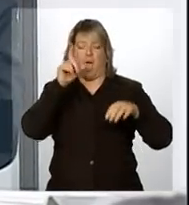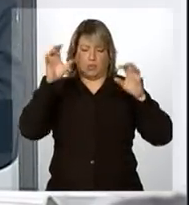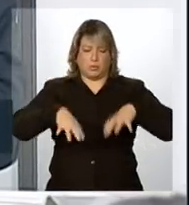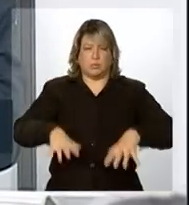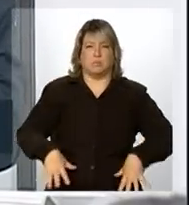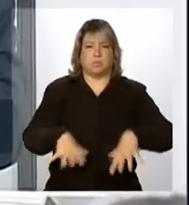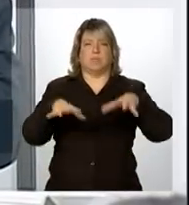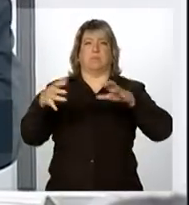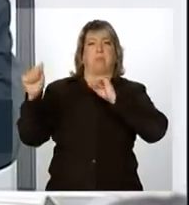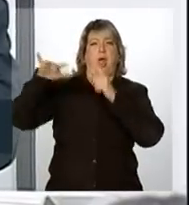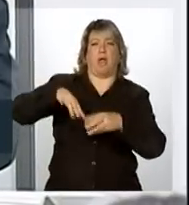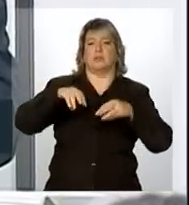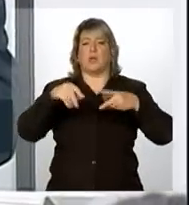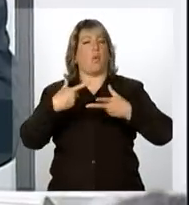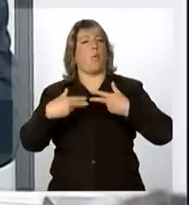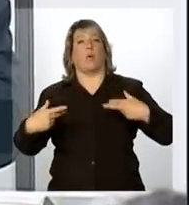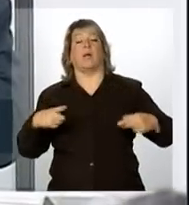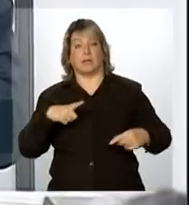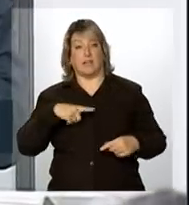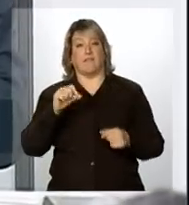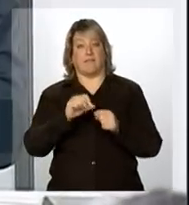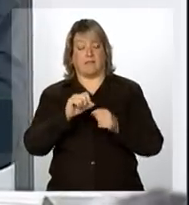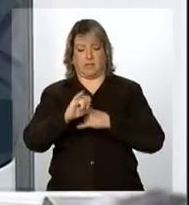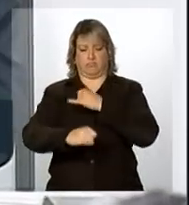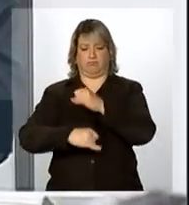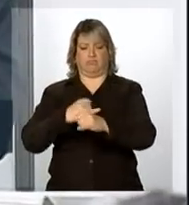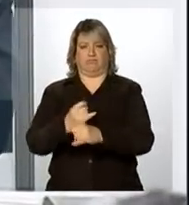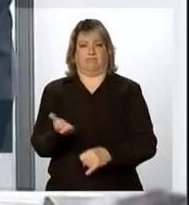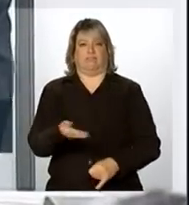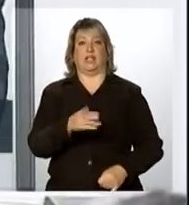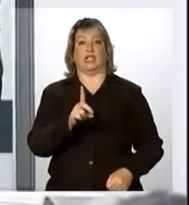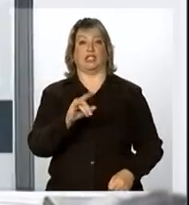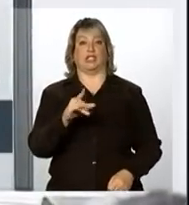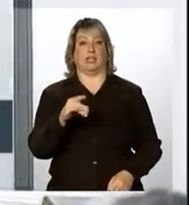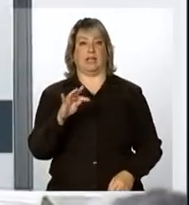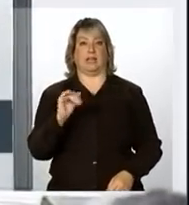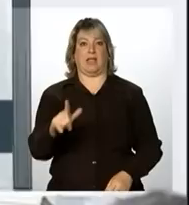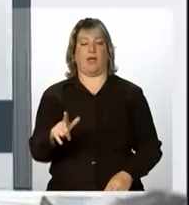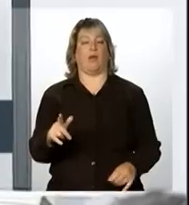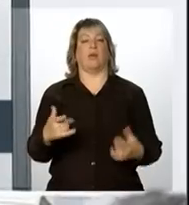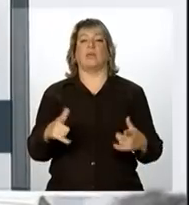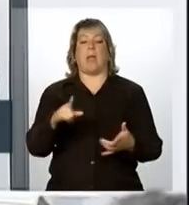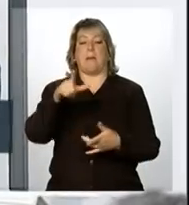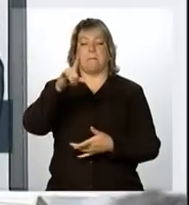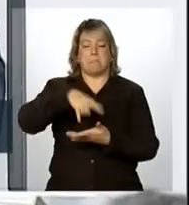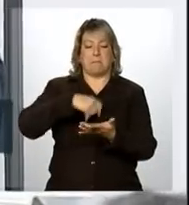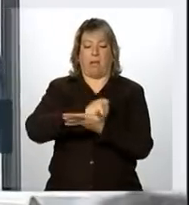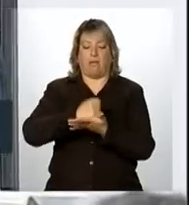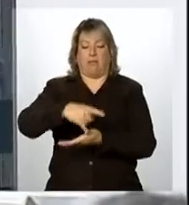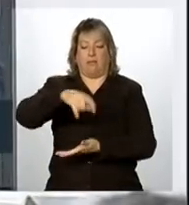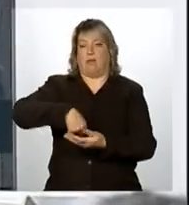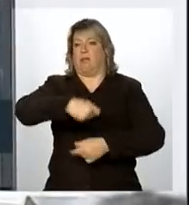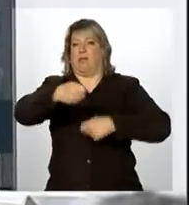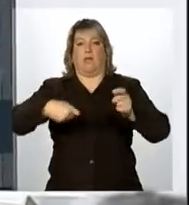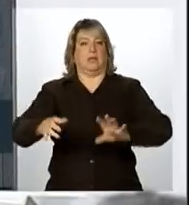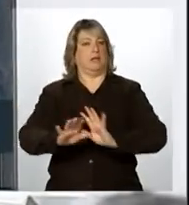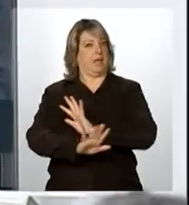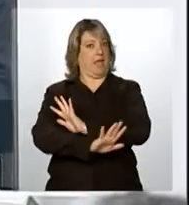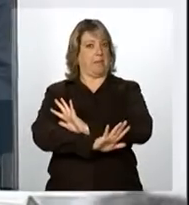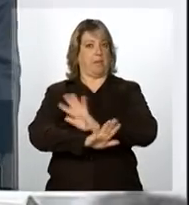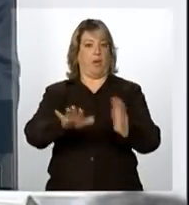feito de forma informatizada, digitalizada, não tem mais papel. Portanto, nós estamos